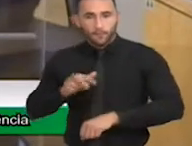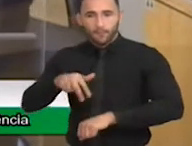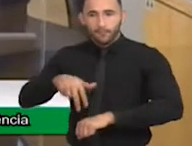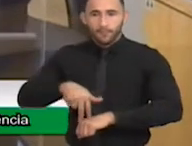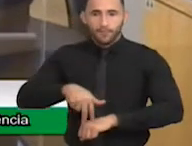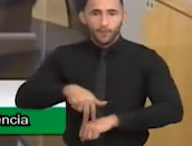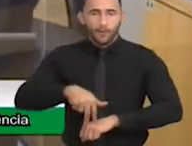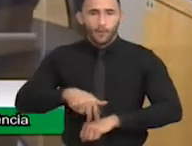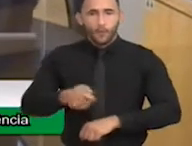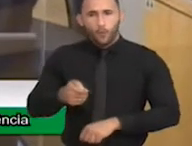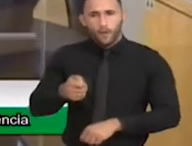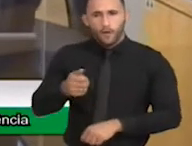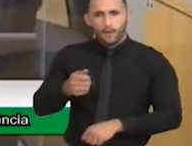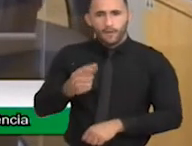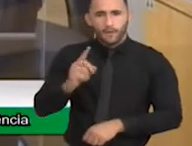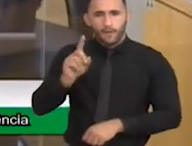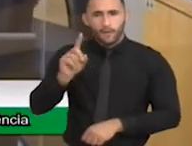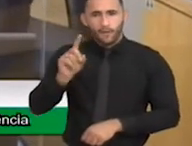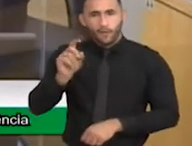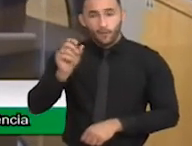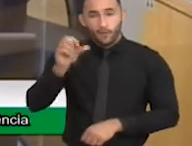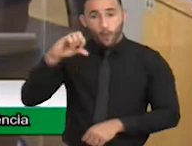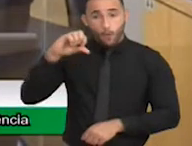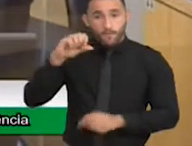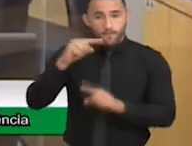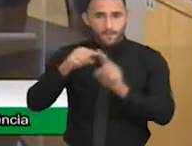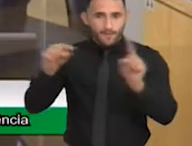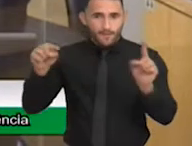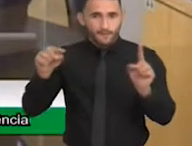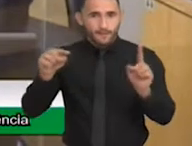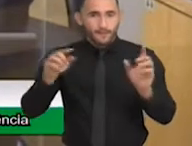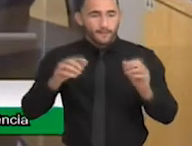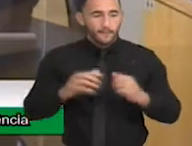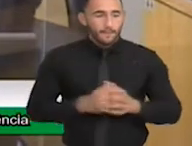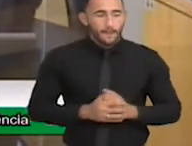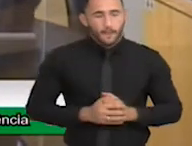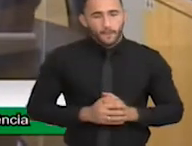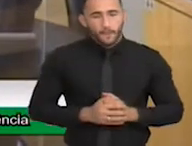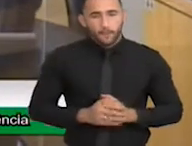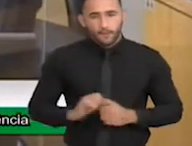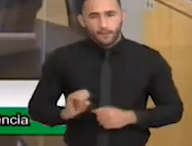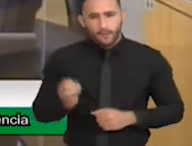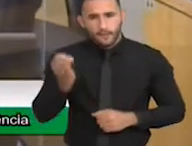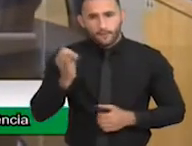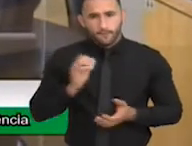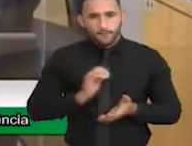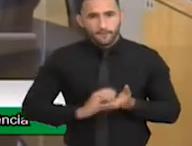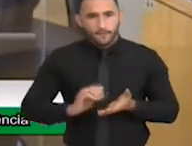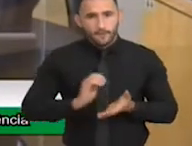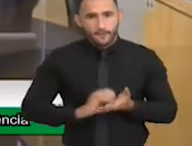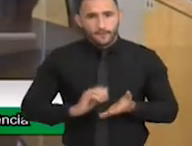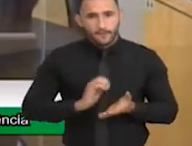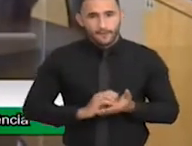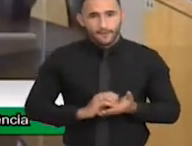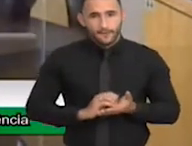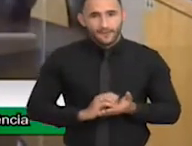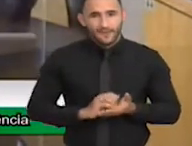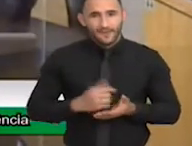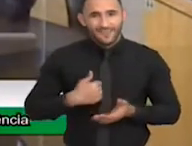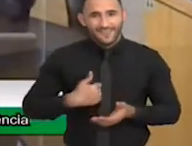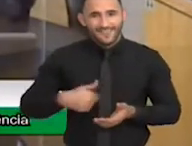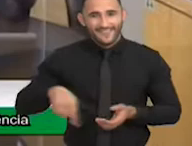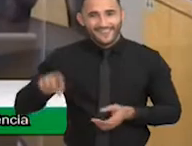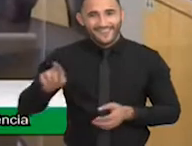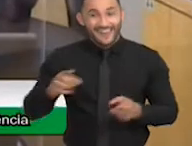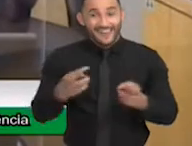já vai dar nove e meia, então aproveitar que o secretário está aqui, aí vai pagar a churrascaria na hora que a gente sai